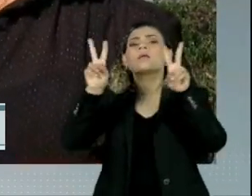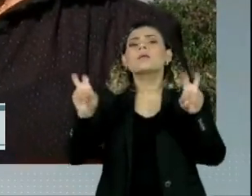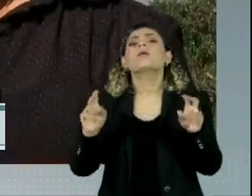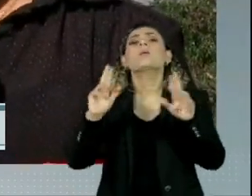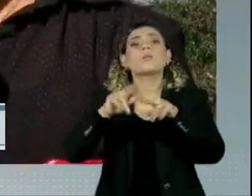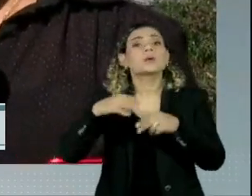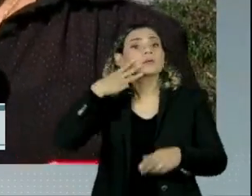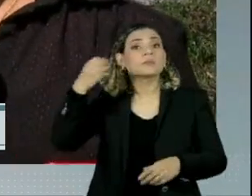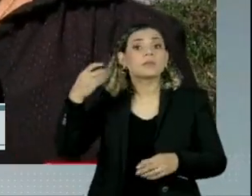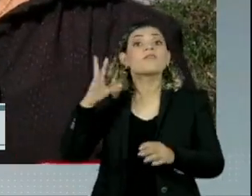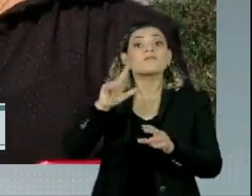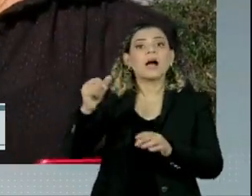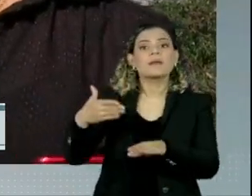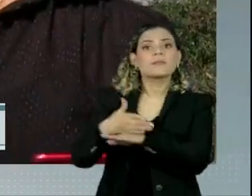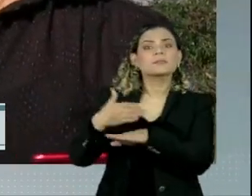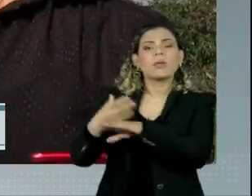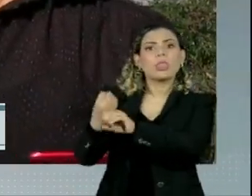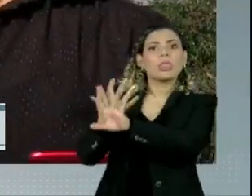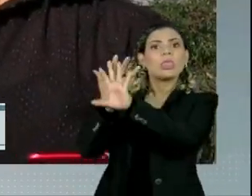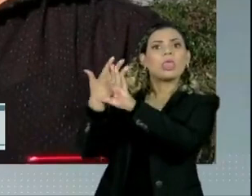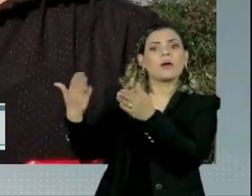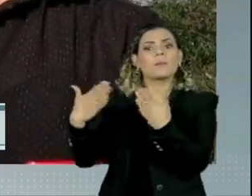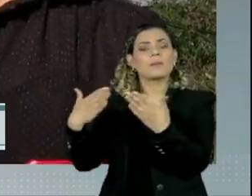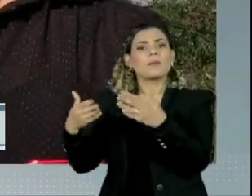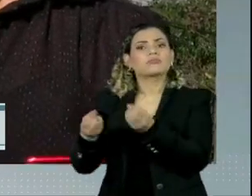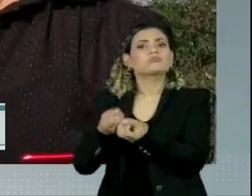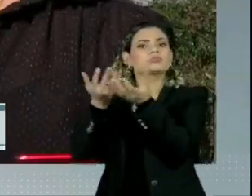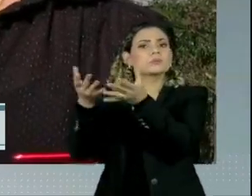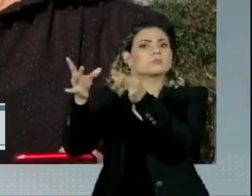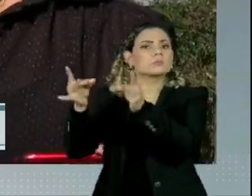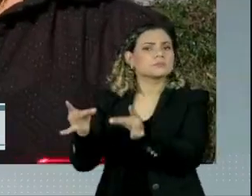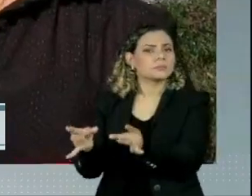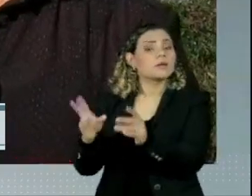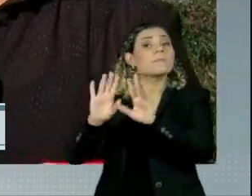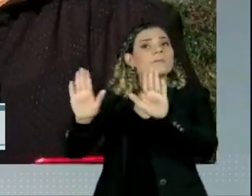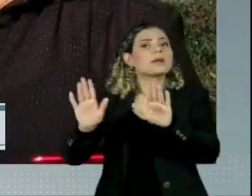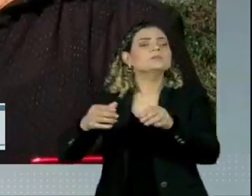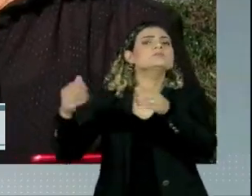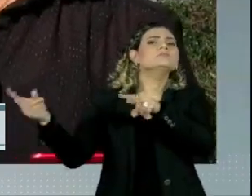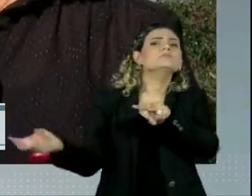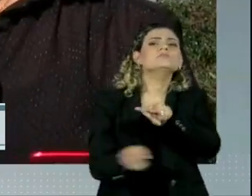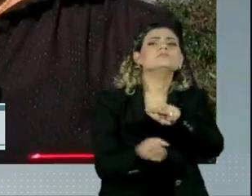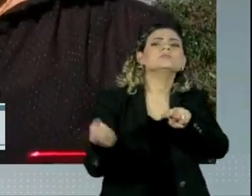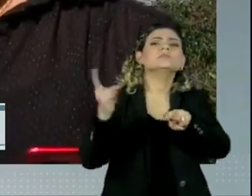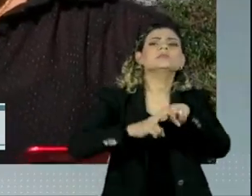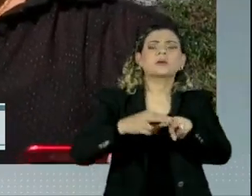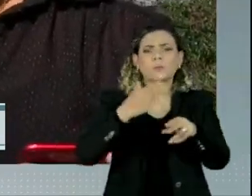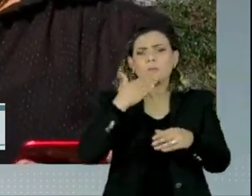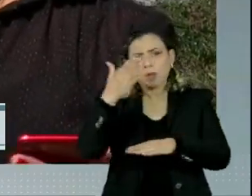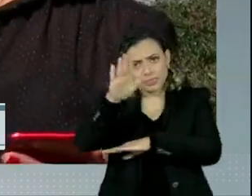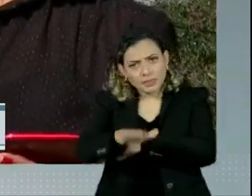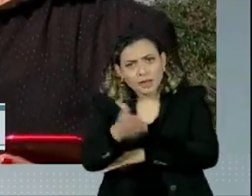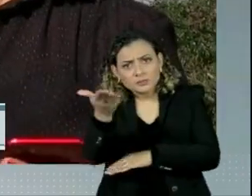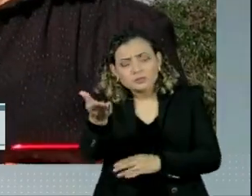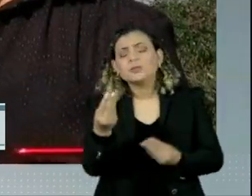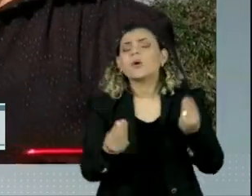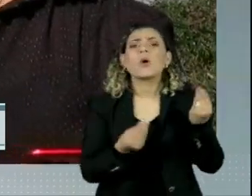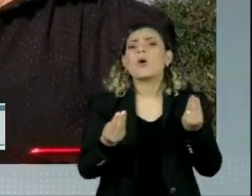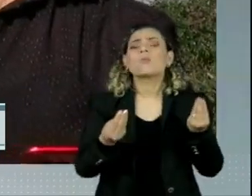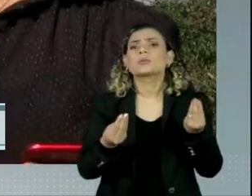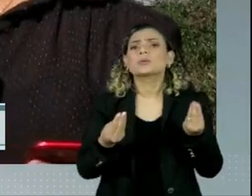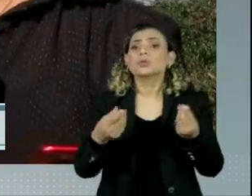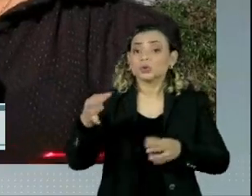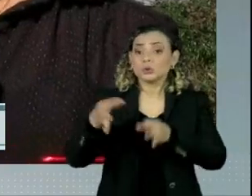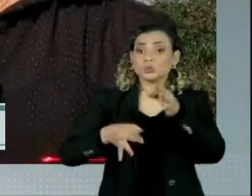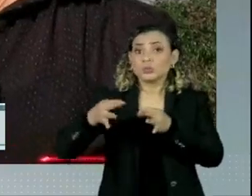custódia daqui a pouco. E tem mais informações sobre os desdobramentos dessa prisão. Boa tarde, Adriana. O juiz que expediu o mandado de